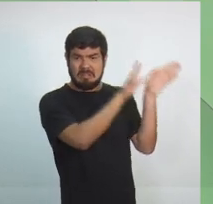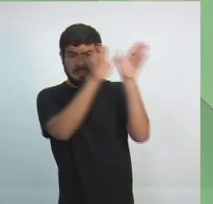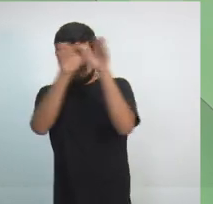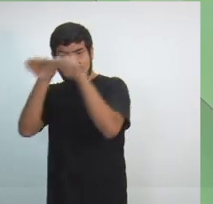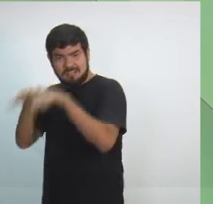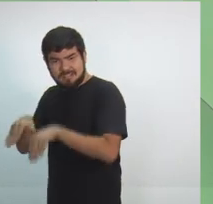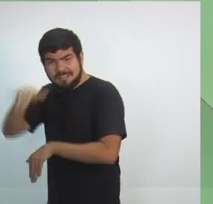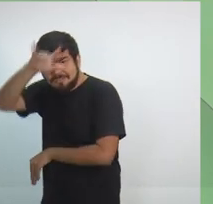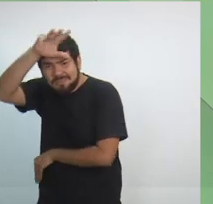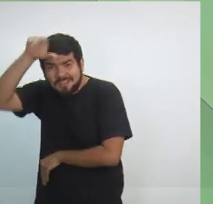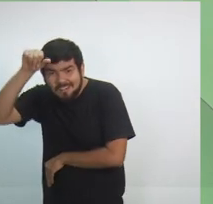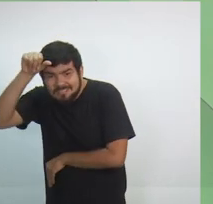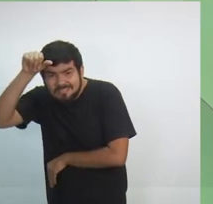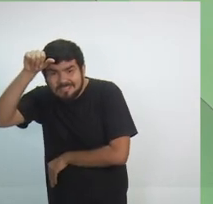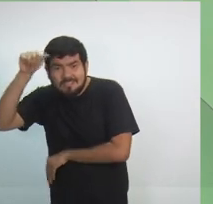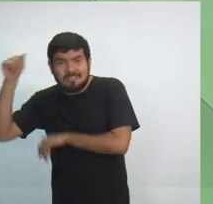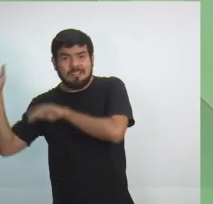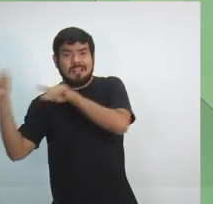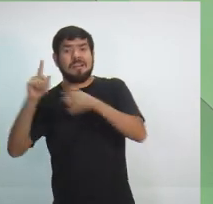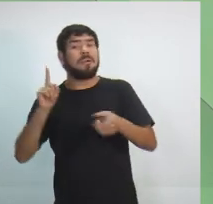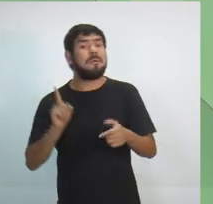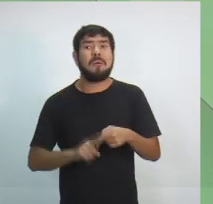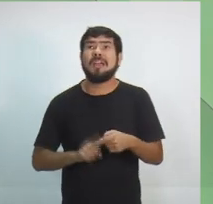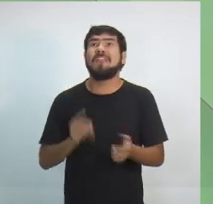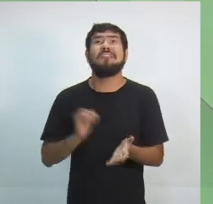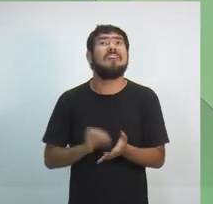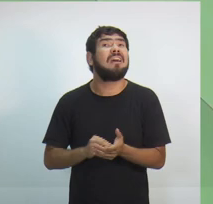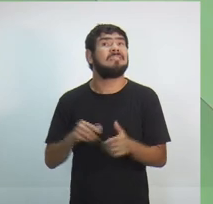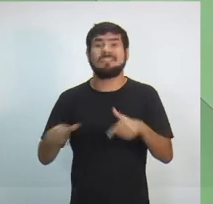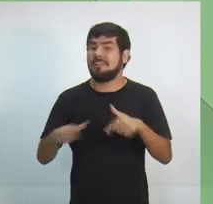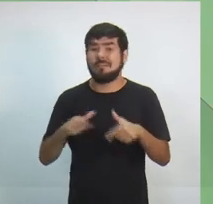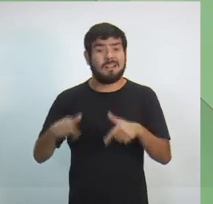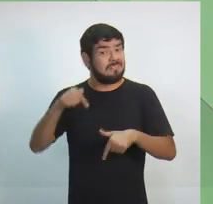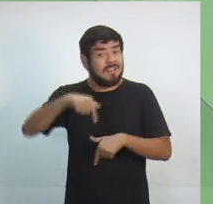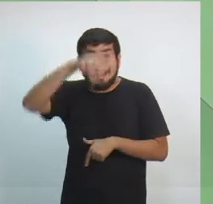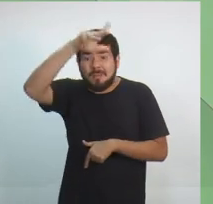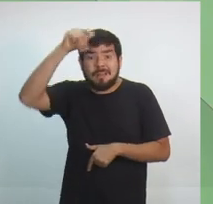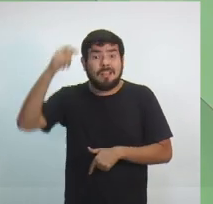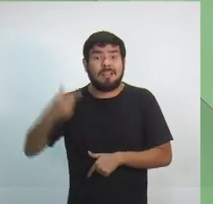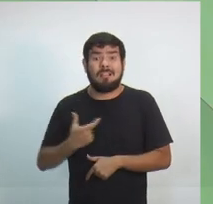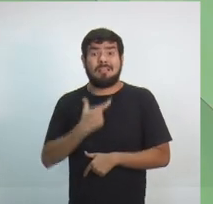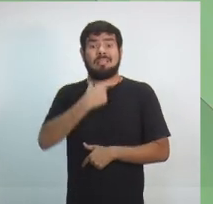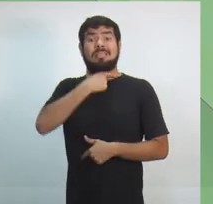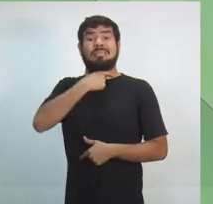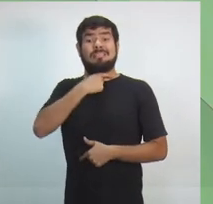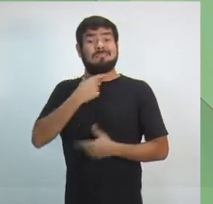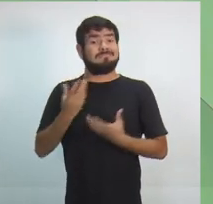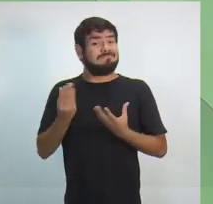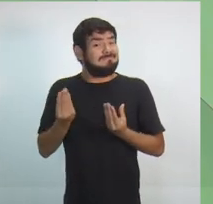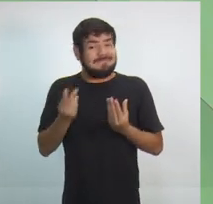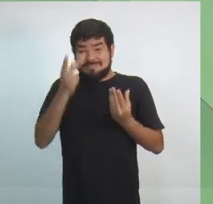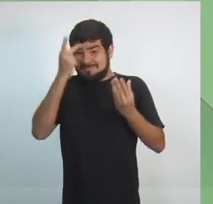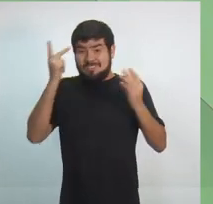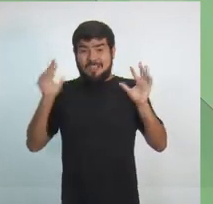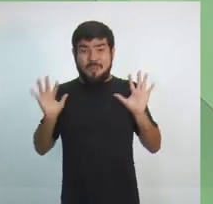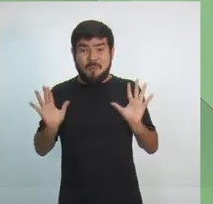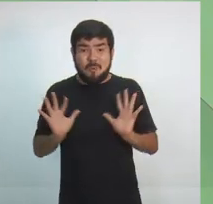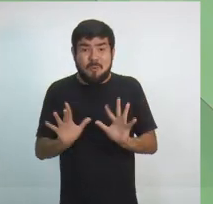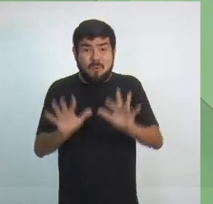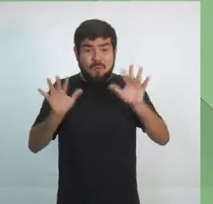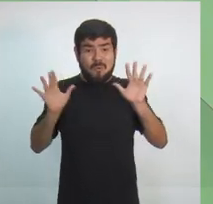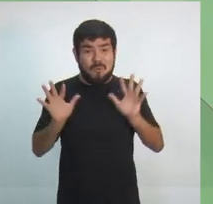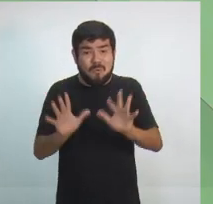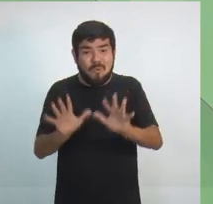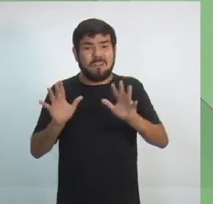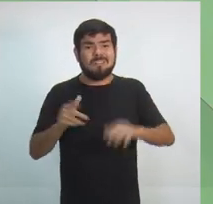na capital. A nossa região metropolitana, ela já está estrangulada. Como você mesmo colocou, saiu na reportagem, o Caged coloca que nós